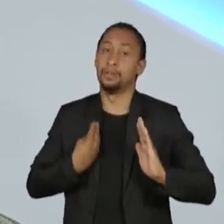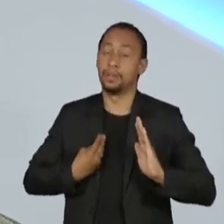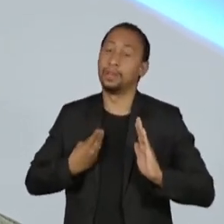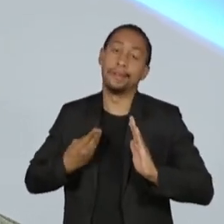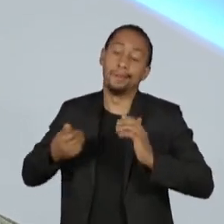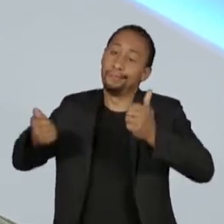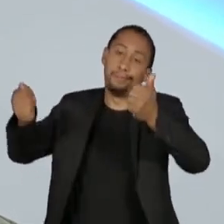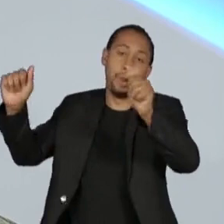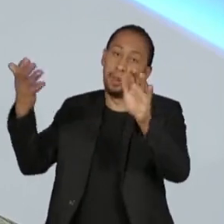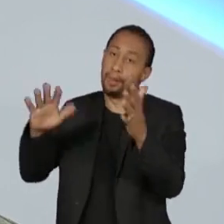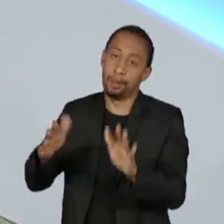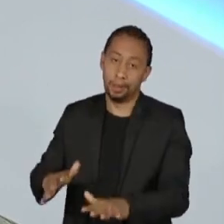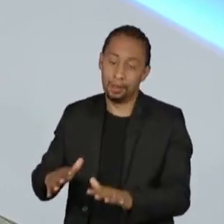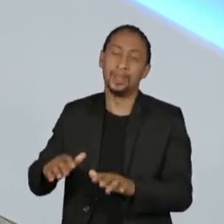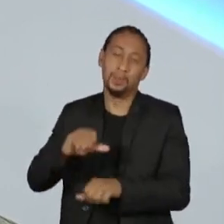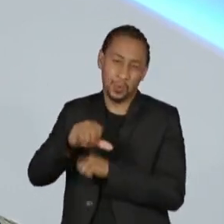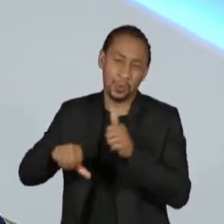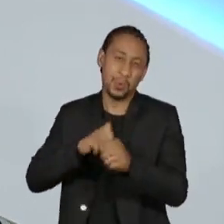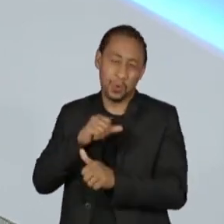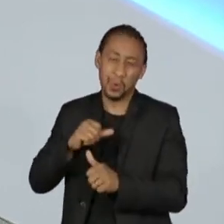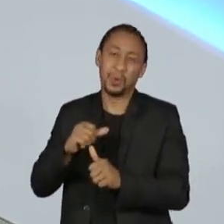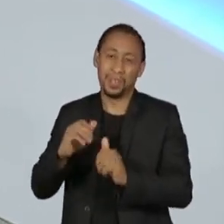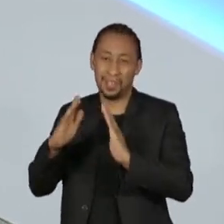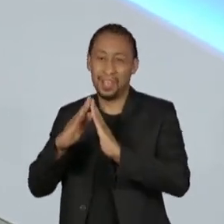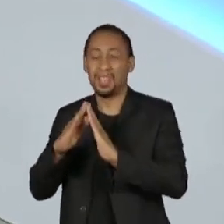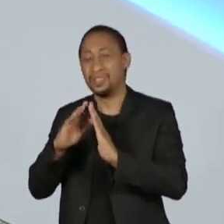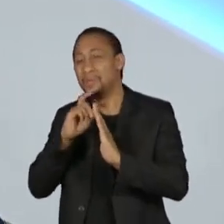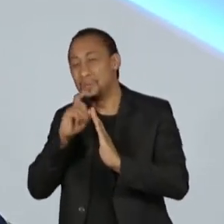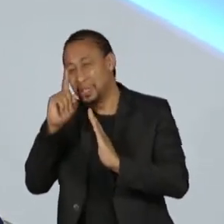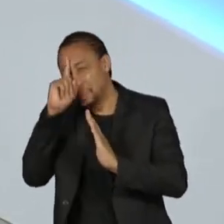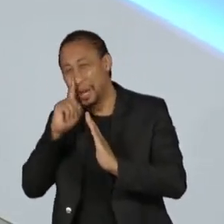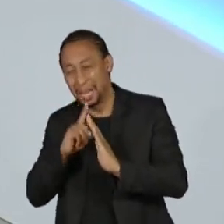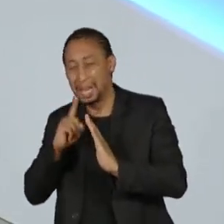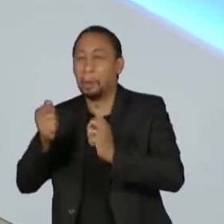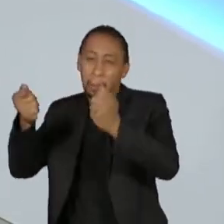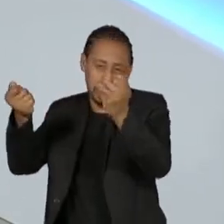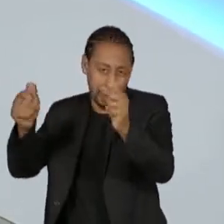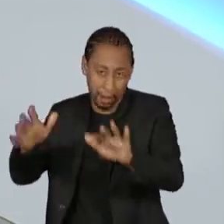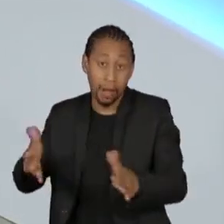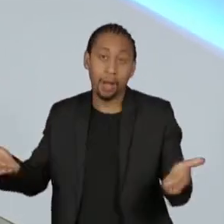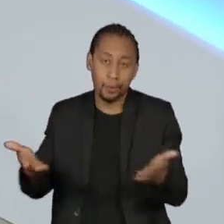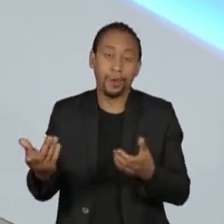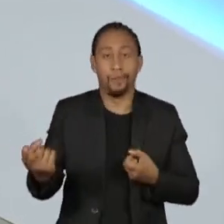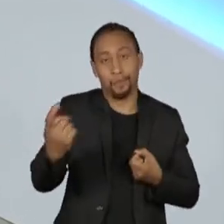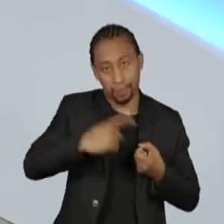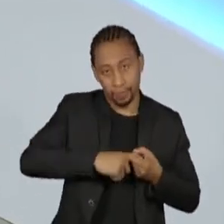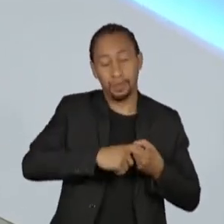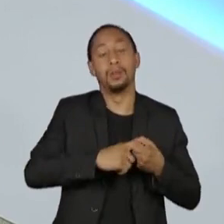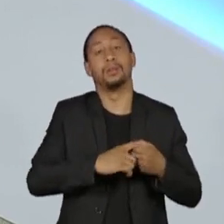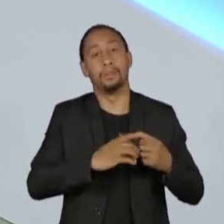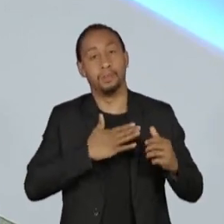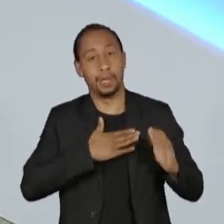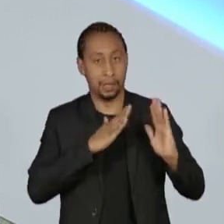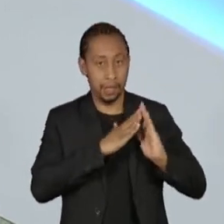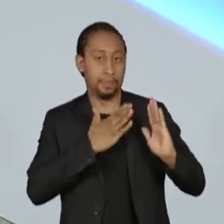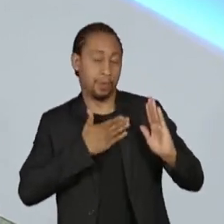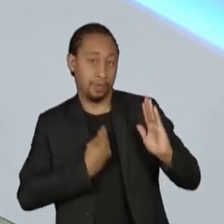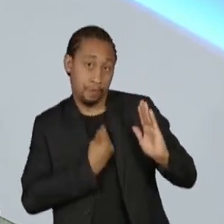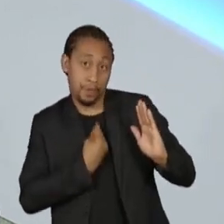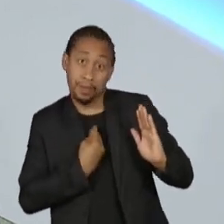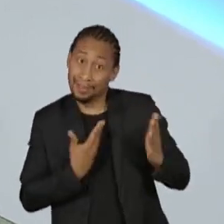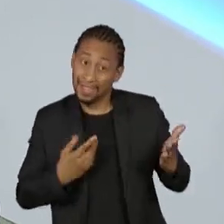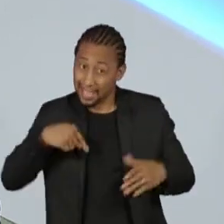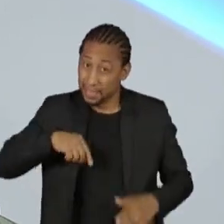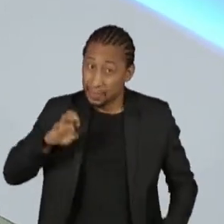Amarela, agora o nome volta para Minha Casa Minha Vida. Não existiu nenhuma contratação nova em São Paulo e quase em nenhum lugar do Brasil dessa